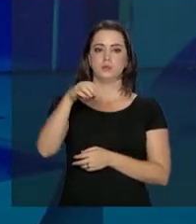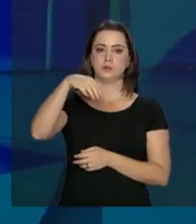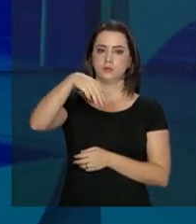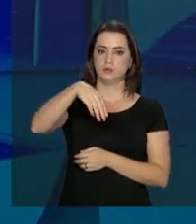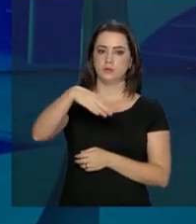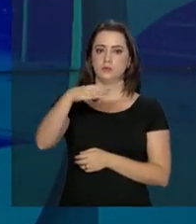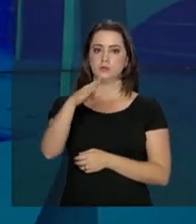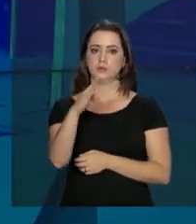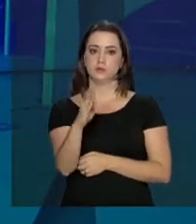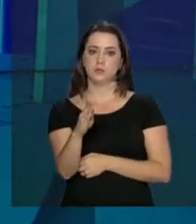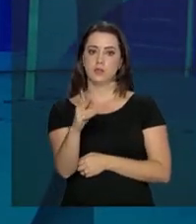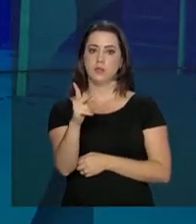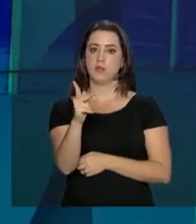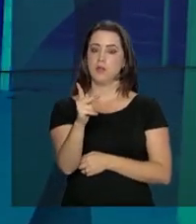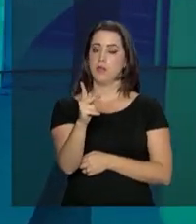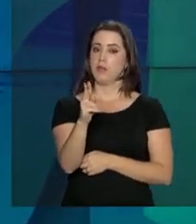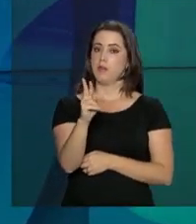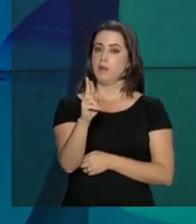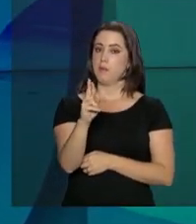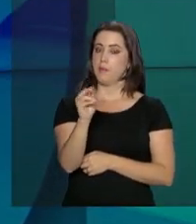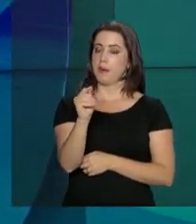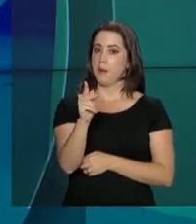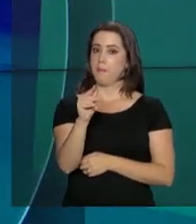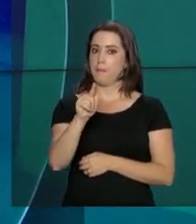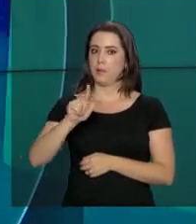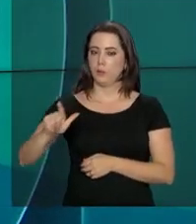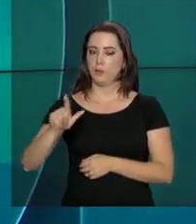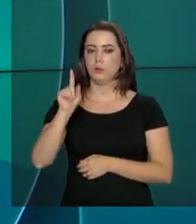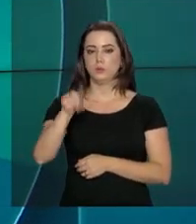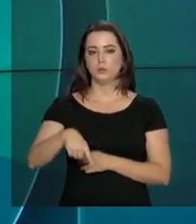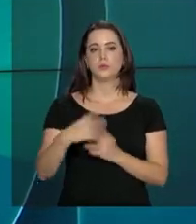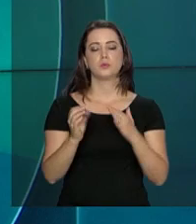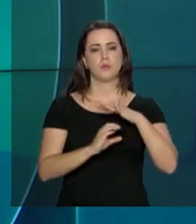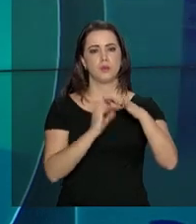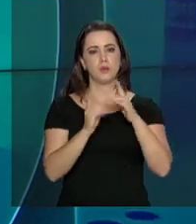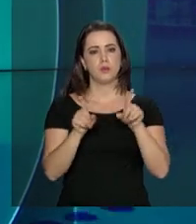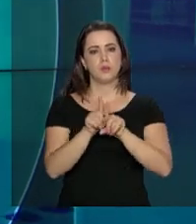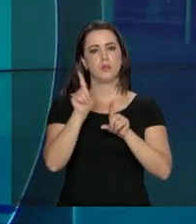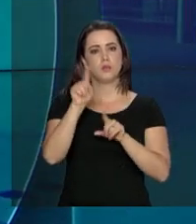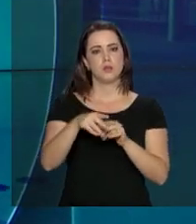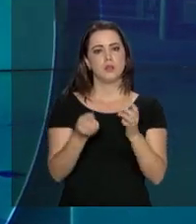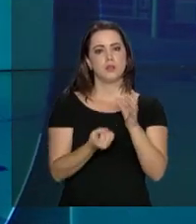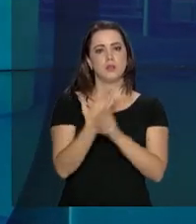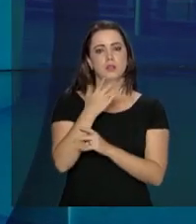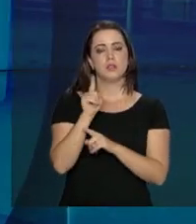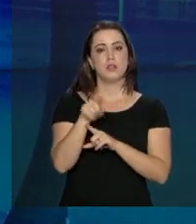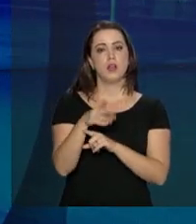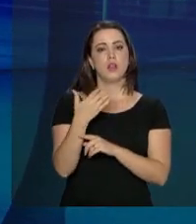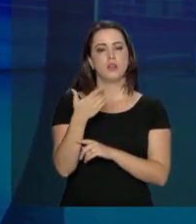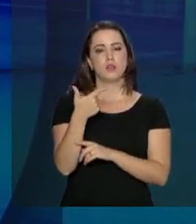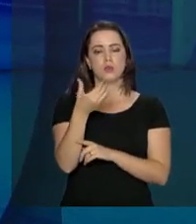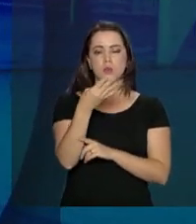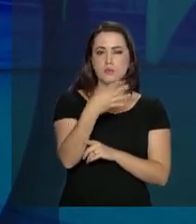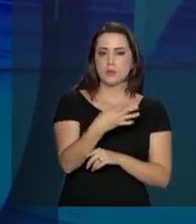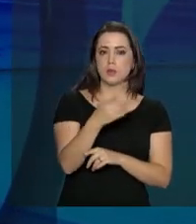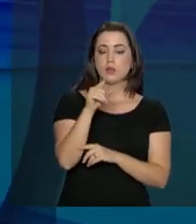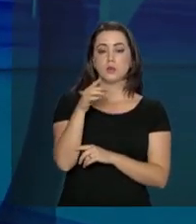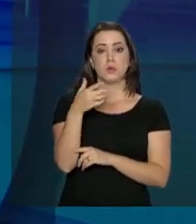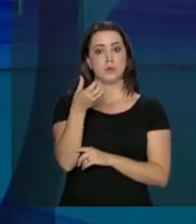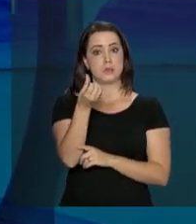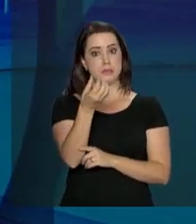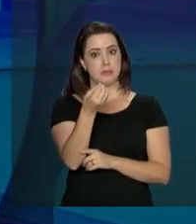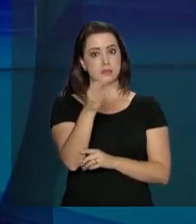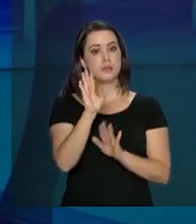a empresa brasileira de pesquisa e inovação industrial. Desde que a Embrapi foi criada, em 2014, cerca de 600